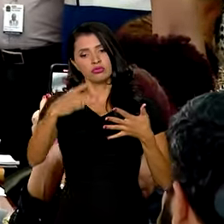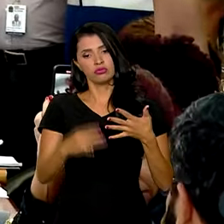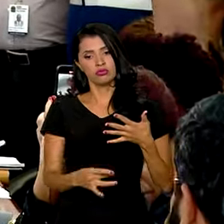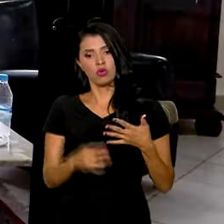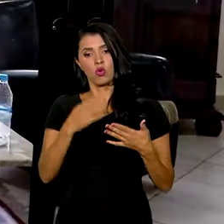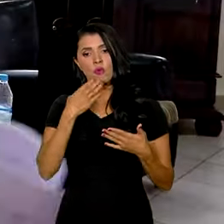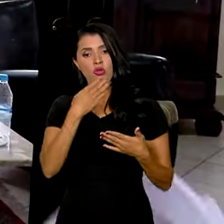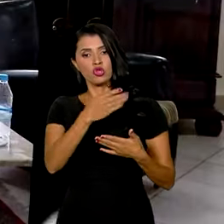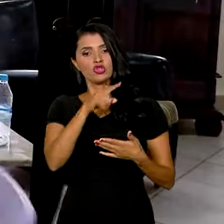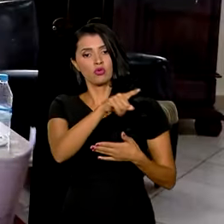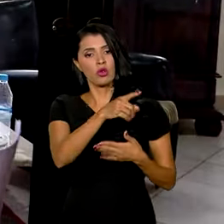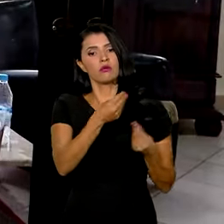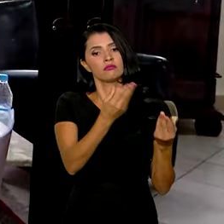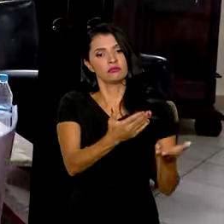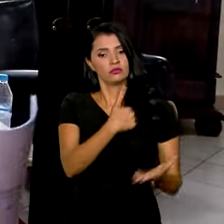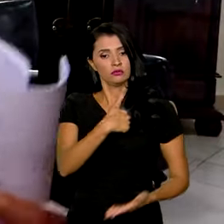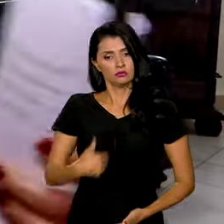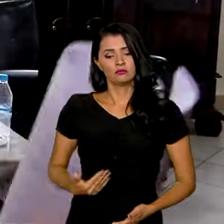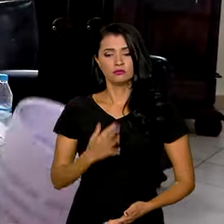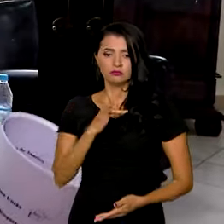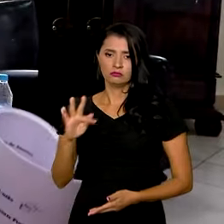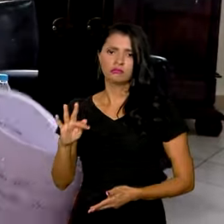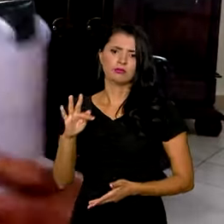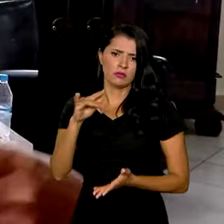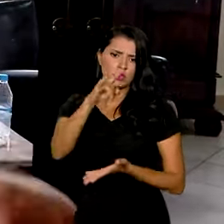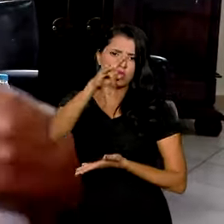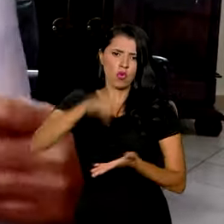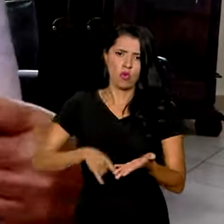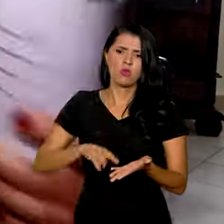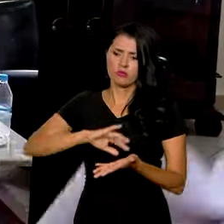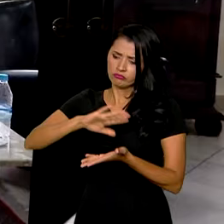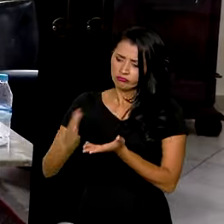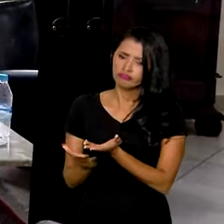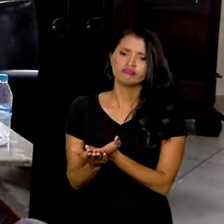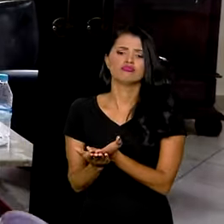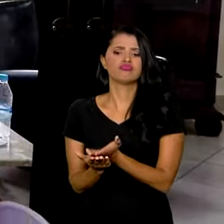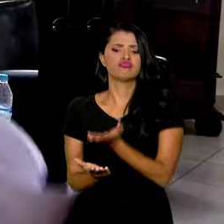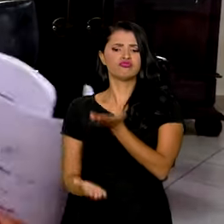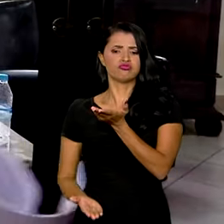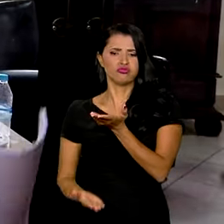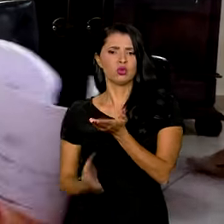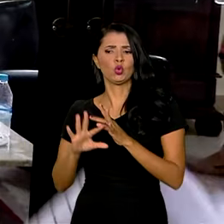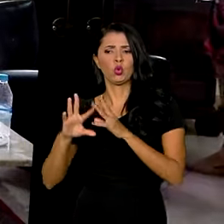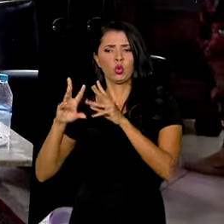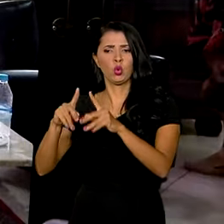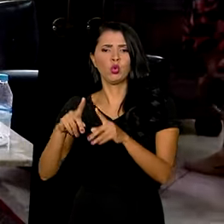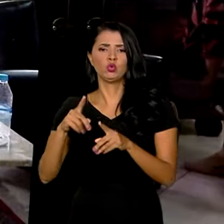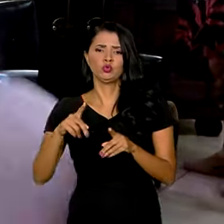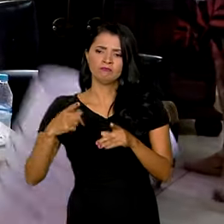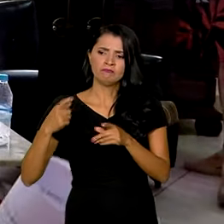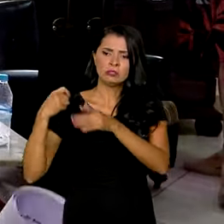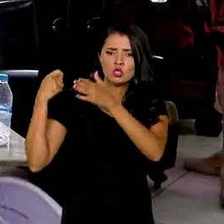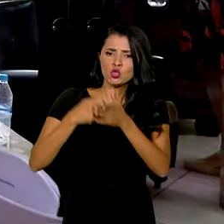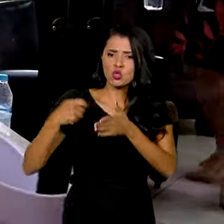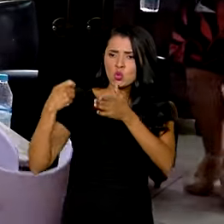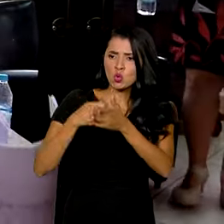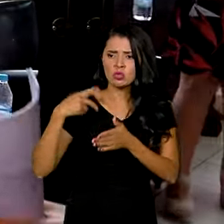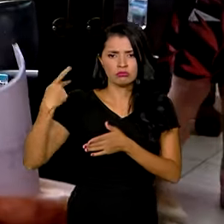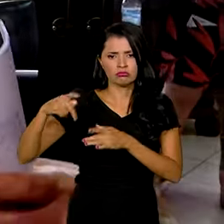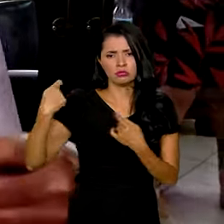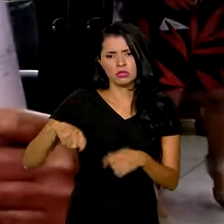governo federal. É um documento que reúne essas lutas históricas, mas que basicamente tem